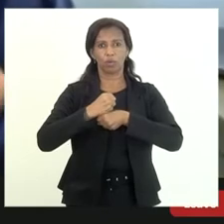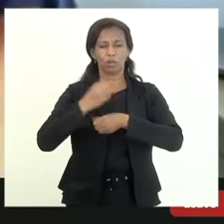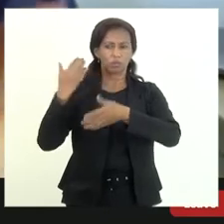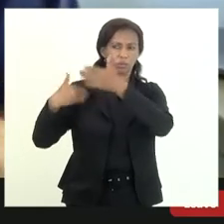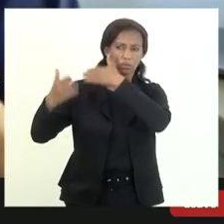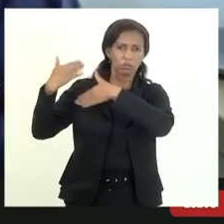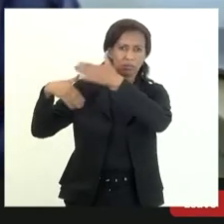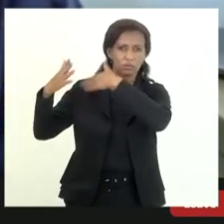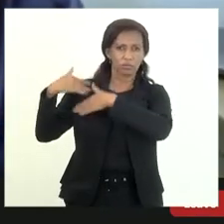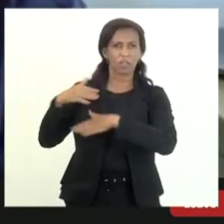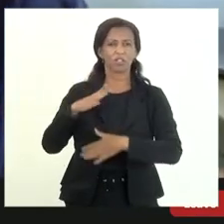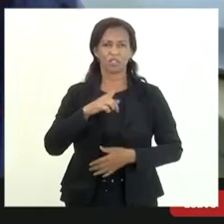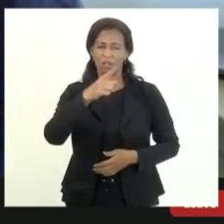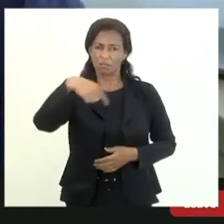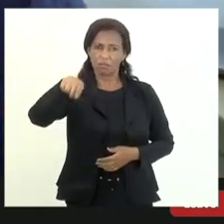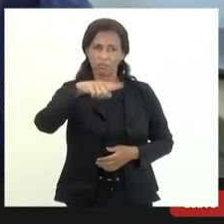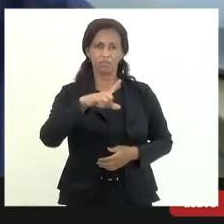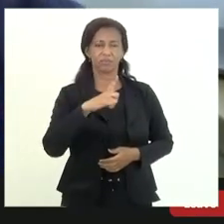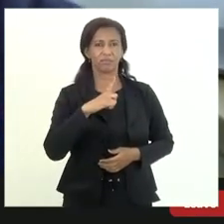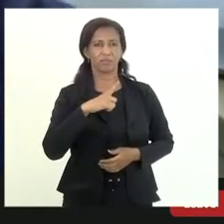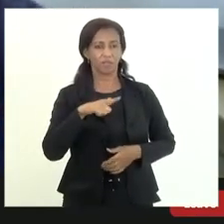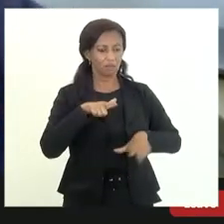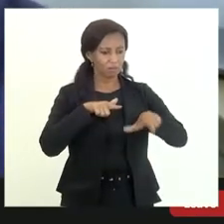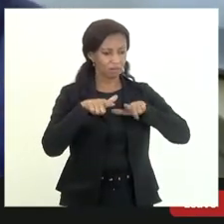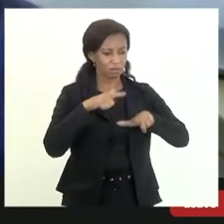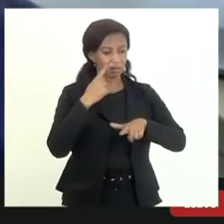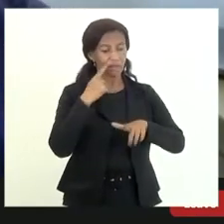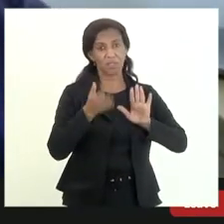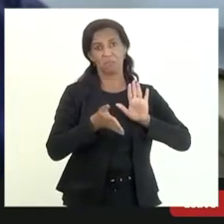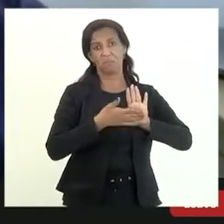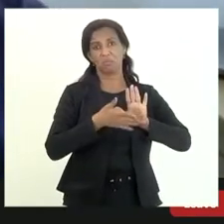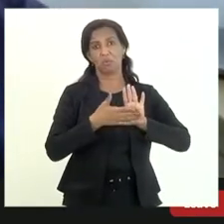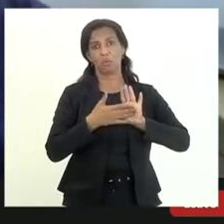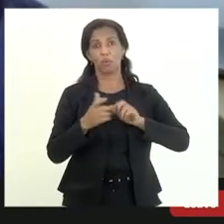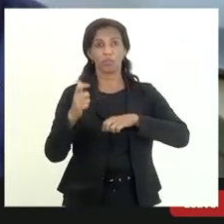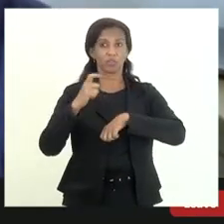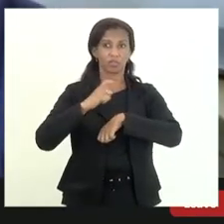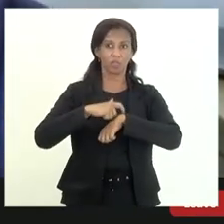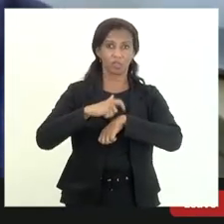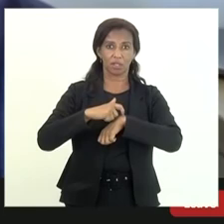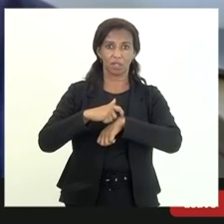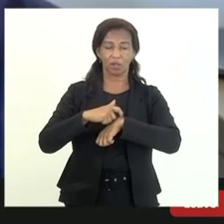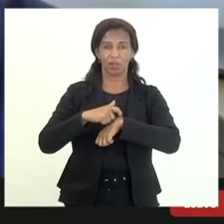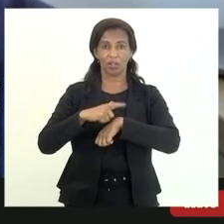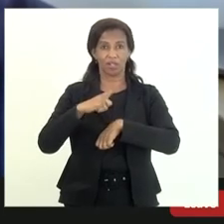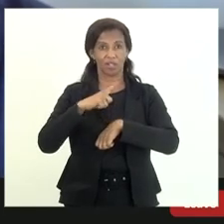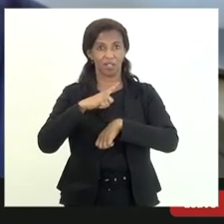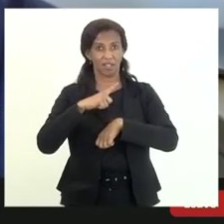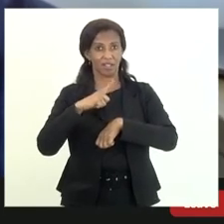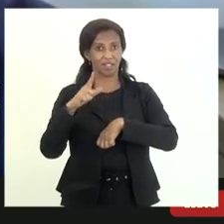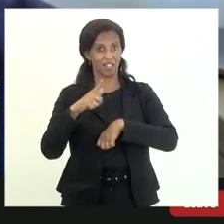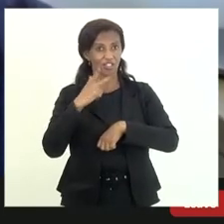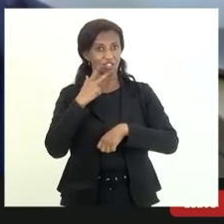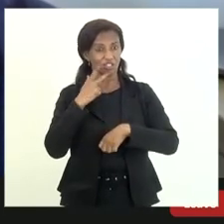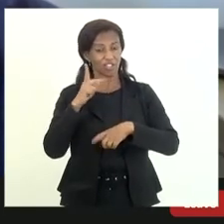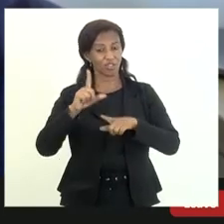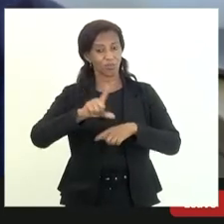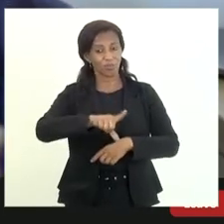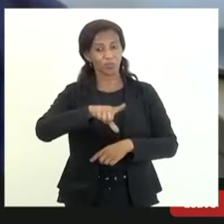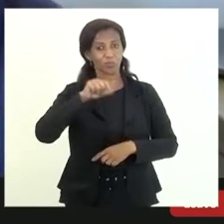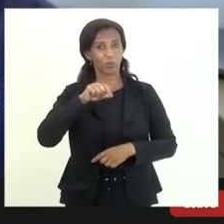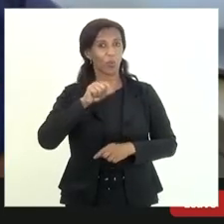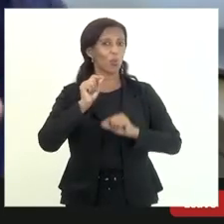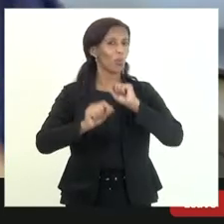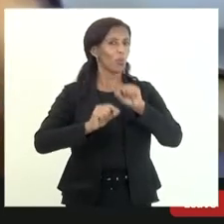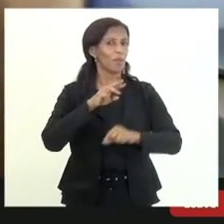trabalharem aperfeiçoarem e nos fazerem uma proposta porque na hora que a gente define o que é de litigante de má